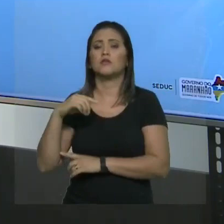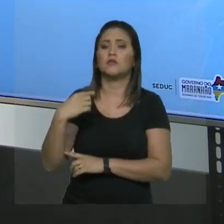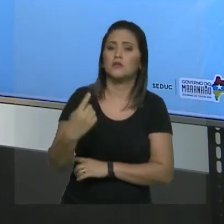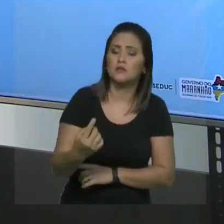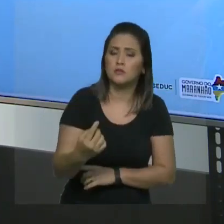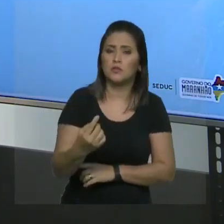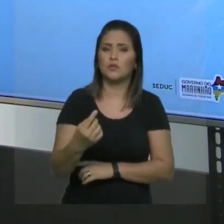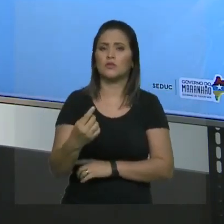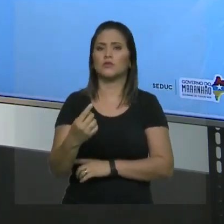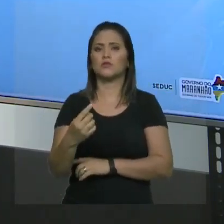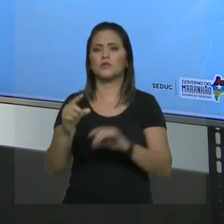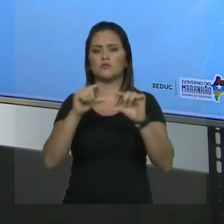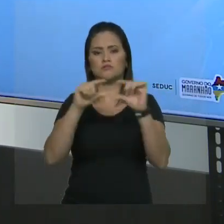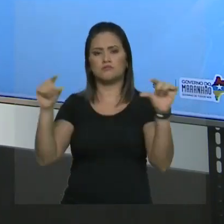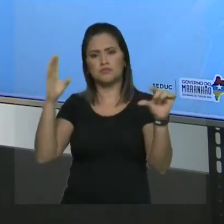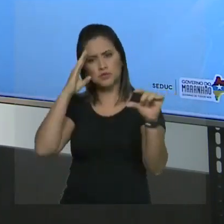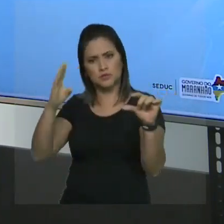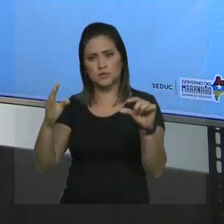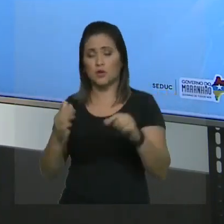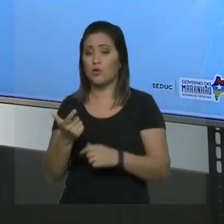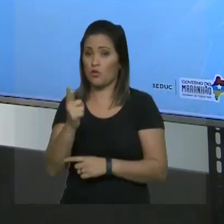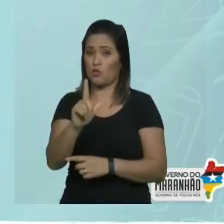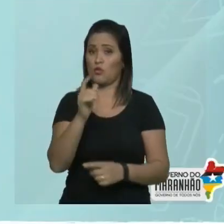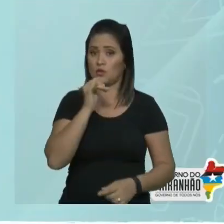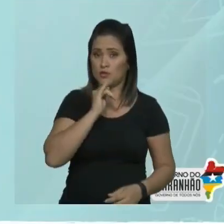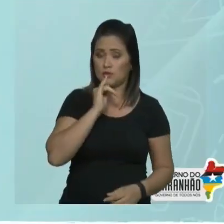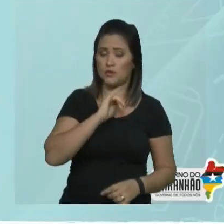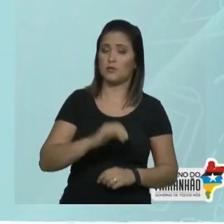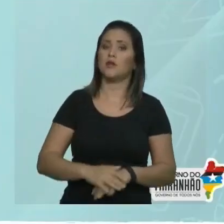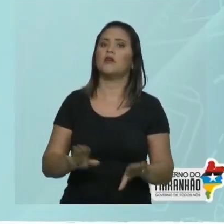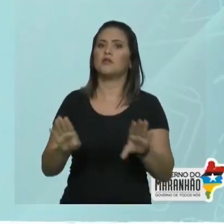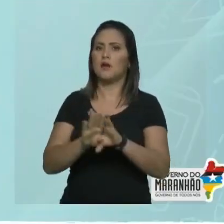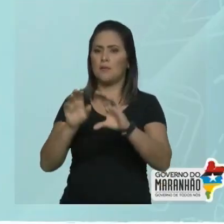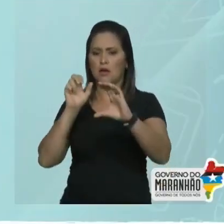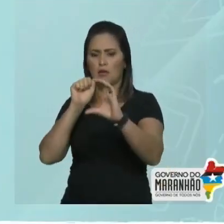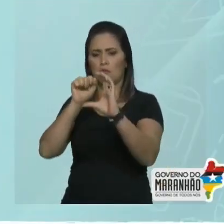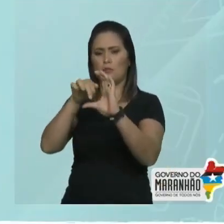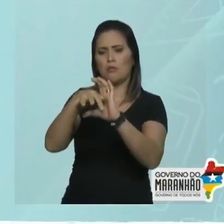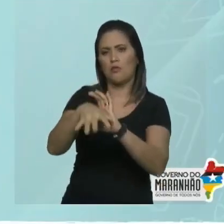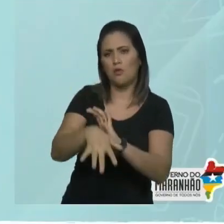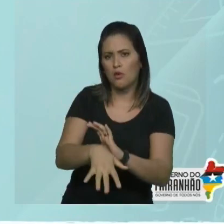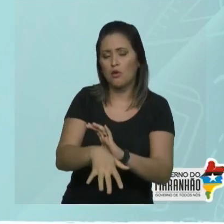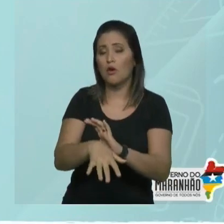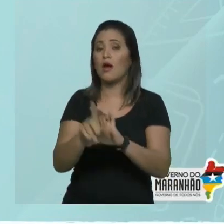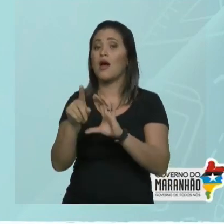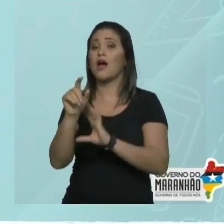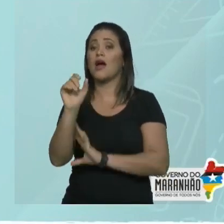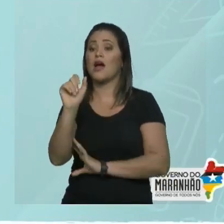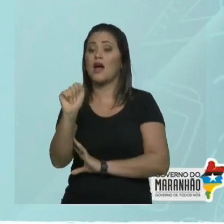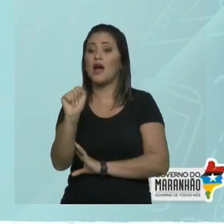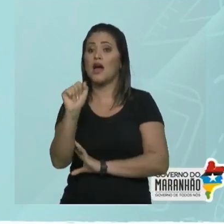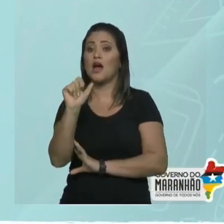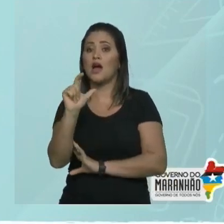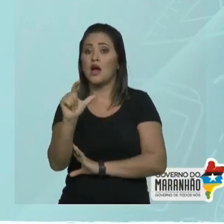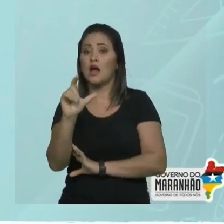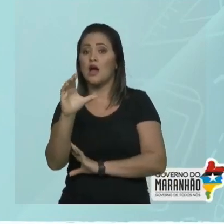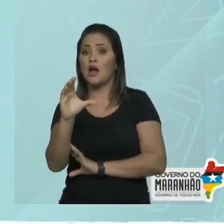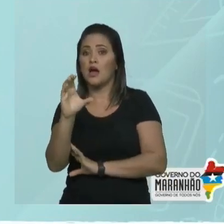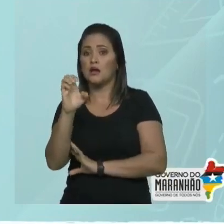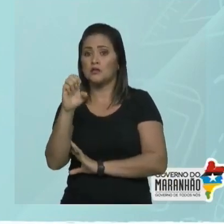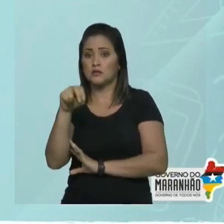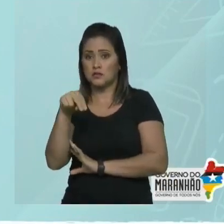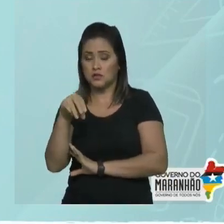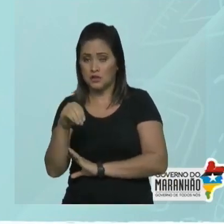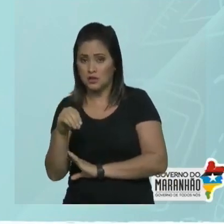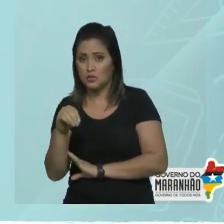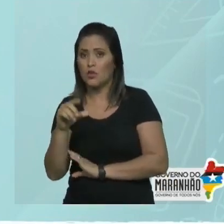Olha essa cadeia. Essa cadeia também é uma cadeia ramificada e observe que ela é um alceno, ela tem uma insaturação. Ela tem uma